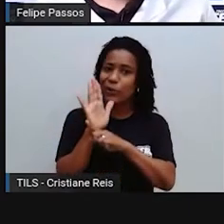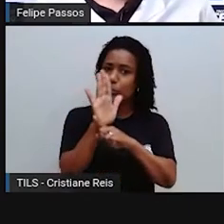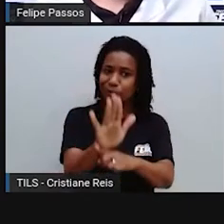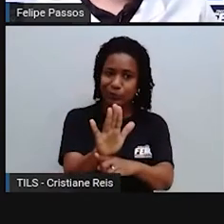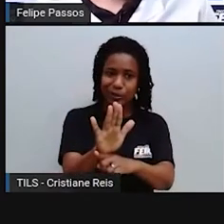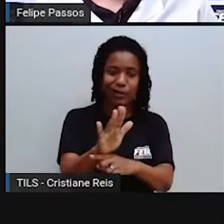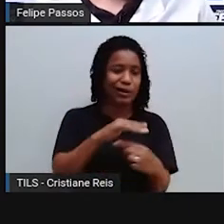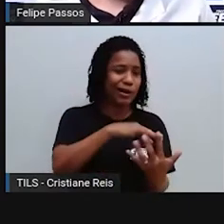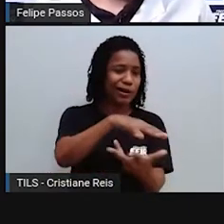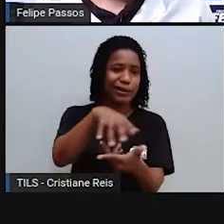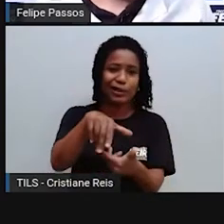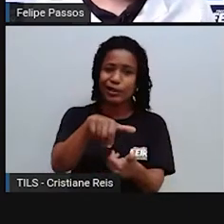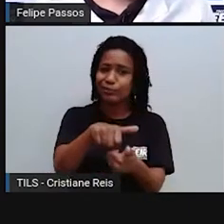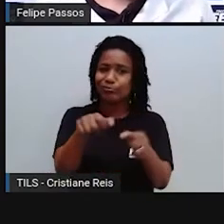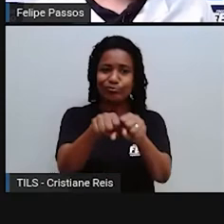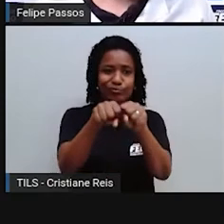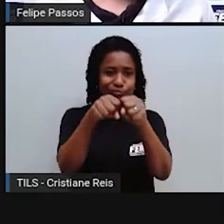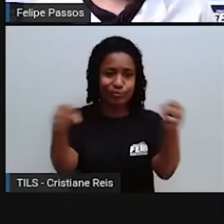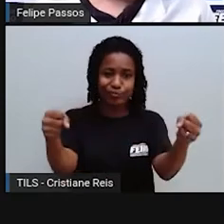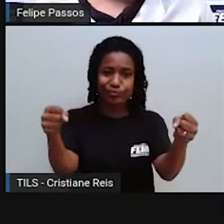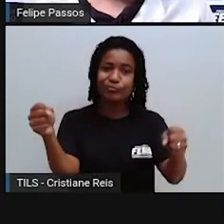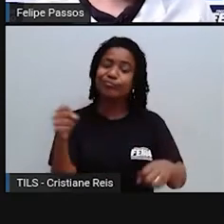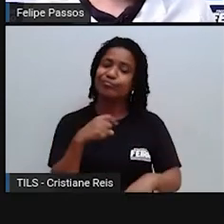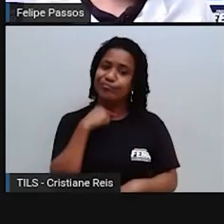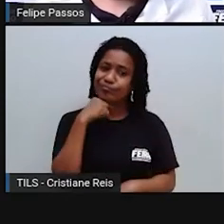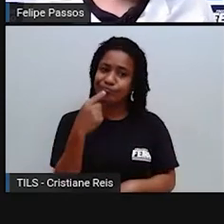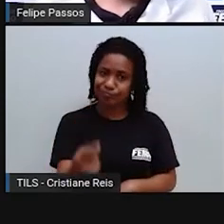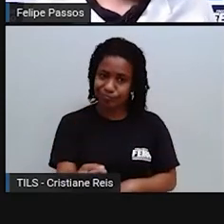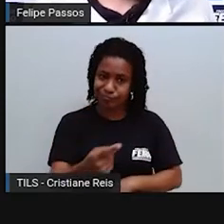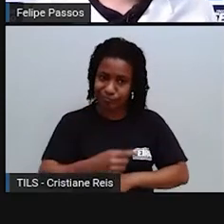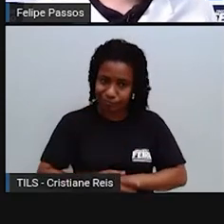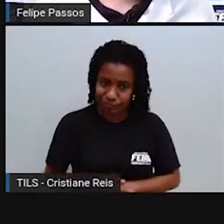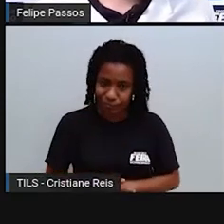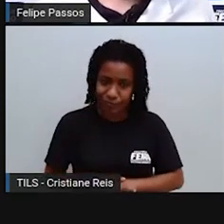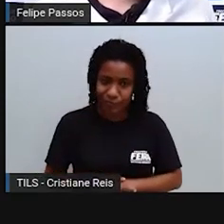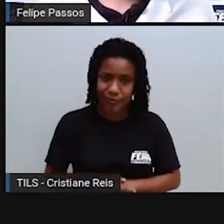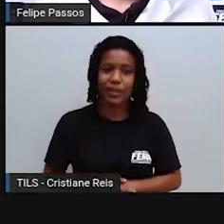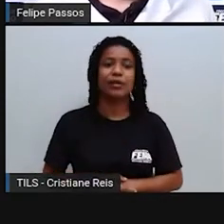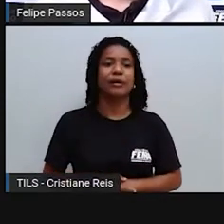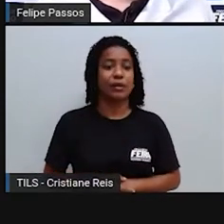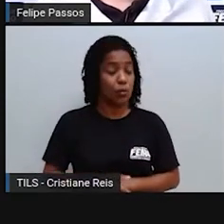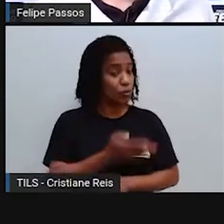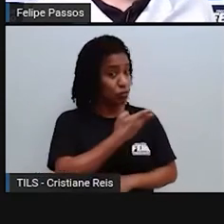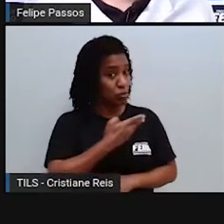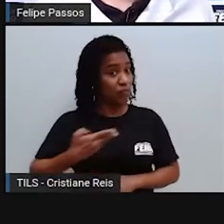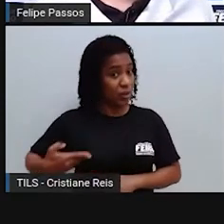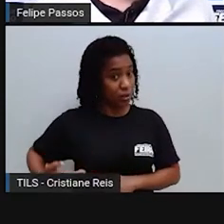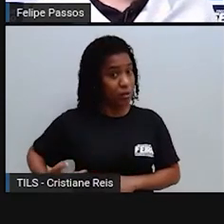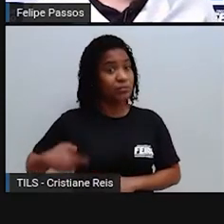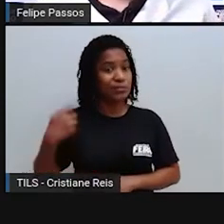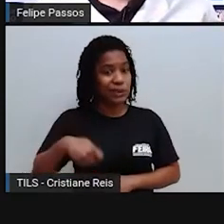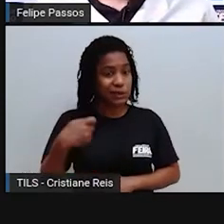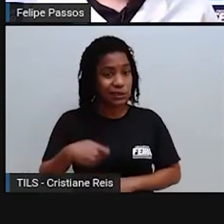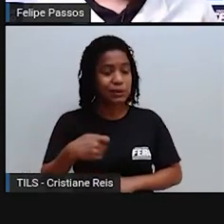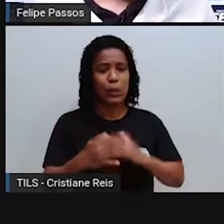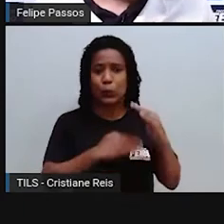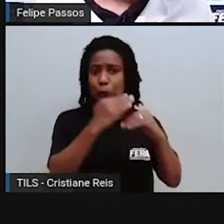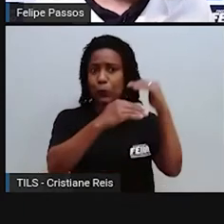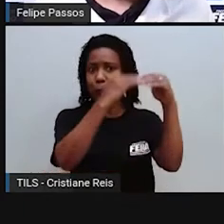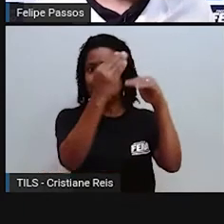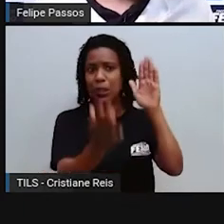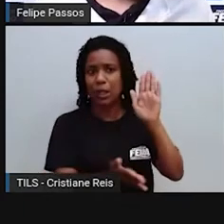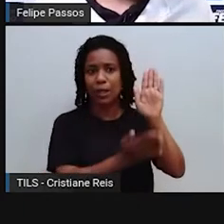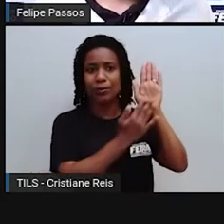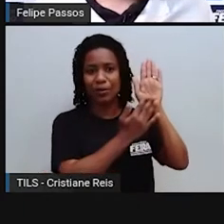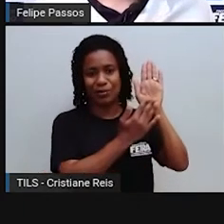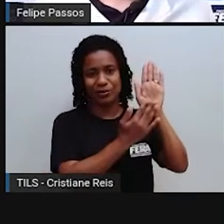mas a gente também precisa pressionar os governantes para que eles mudem algumas atitudes. Então essas ações, elas têm o objetivo de recuperar a